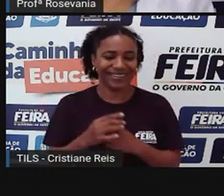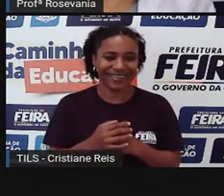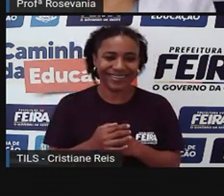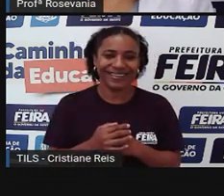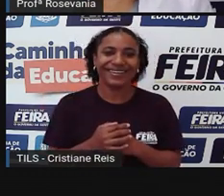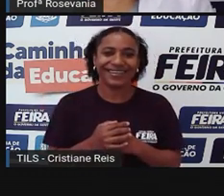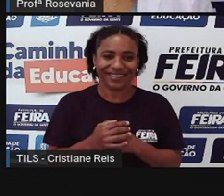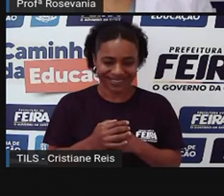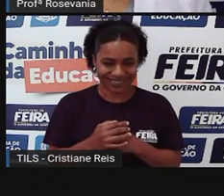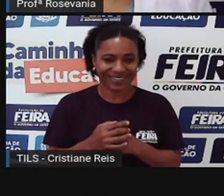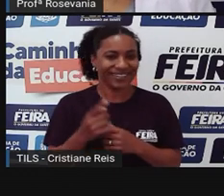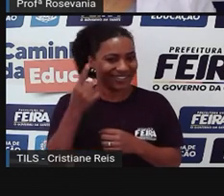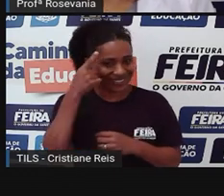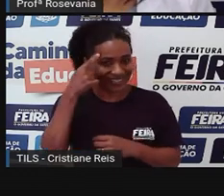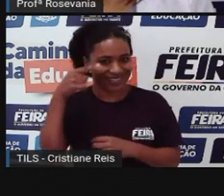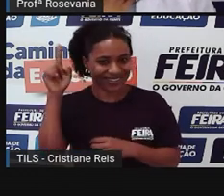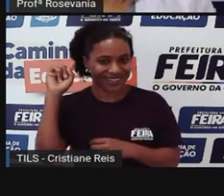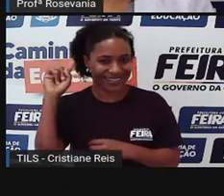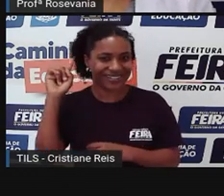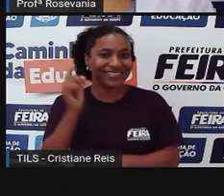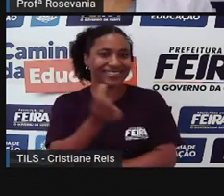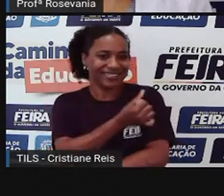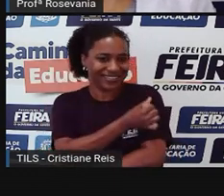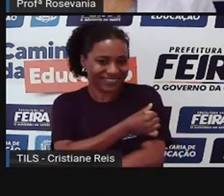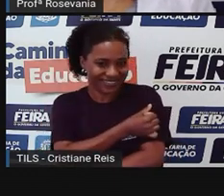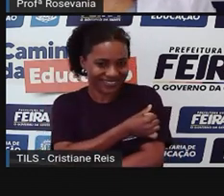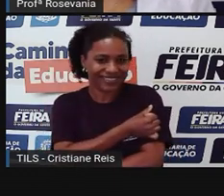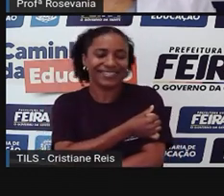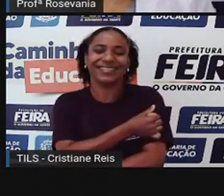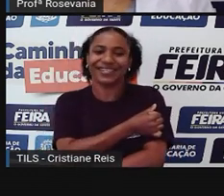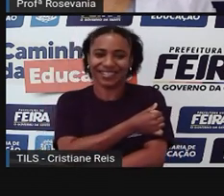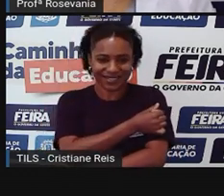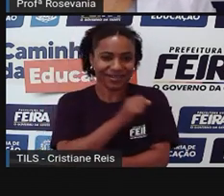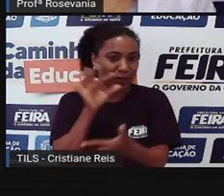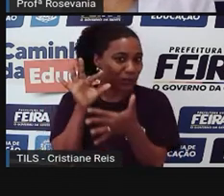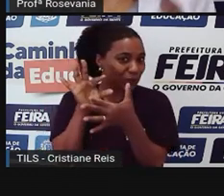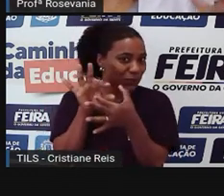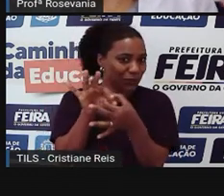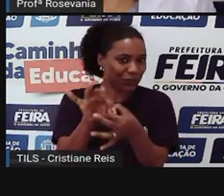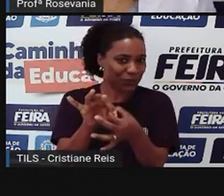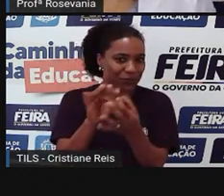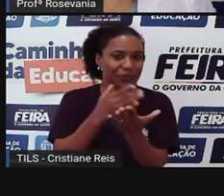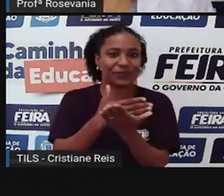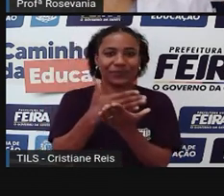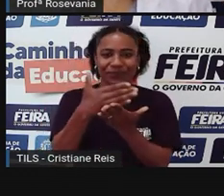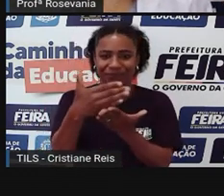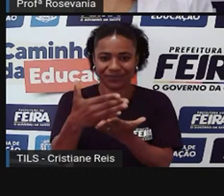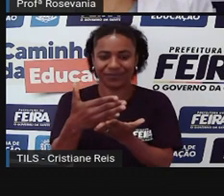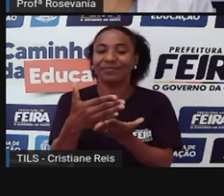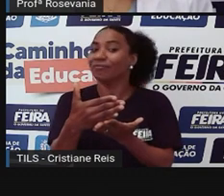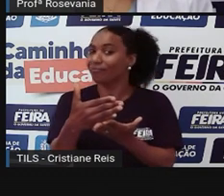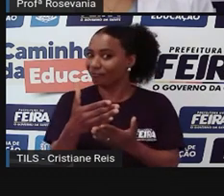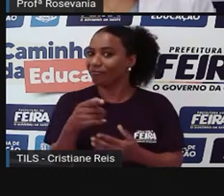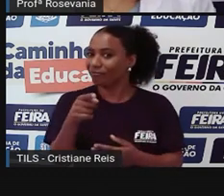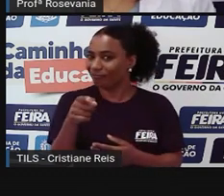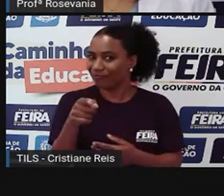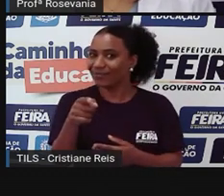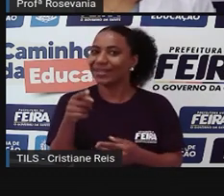lá do sexto ano. Vocês sabem que a gente começa fazendo uma introdução. E essa disciplina aí, né, é cheia de